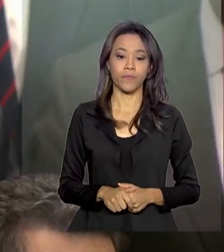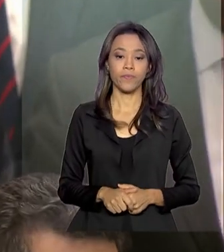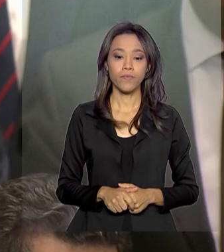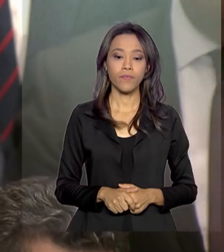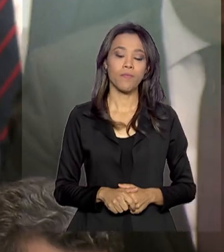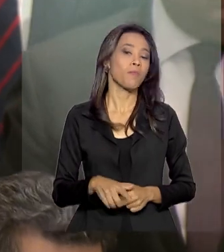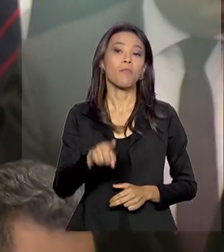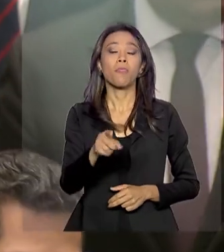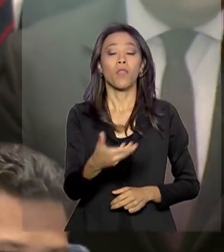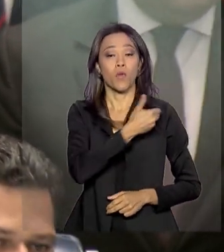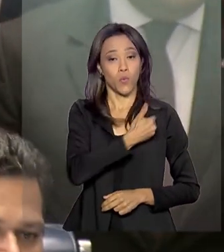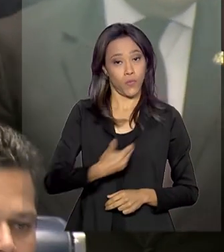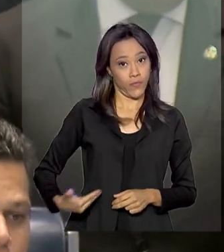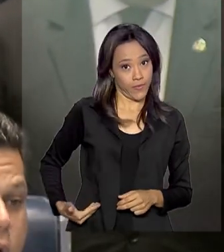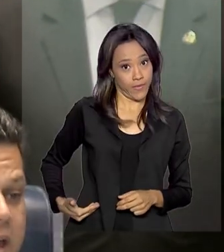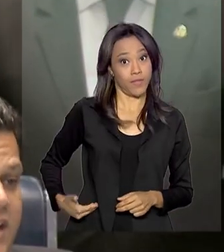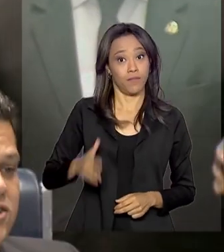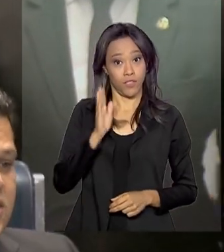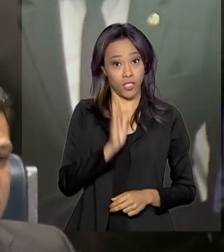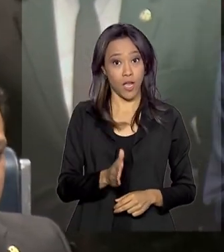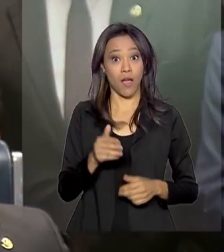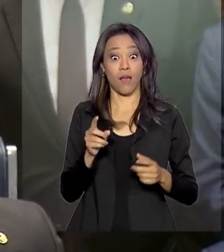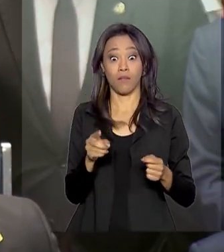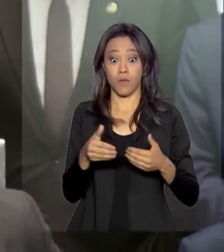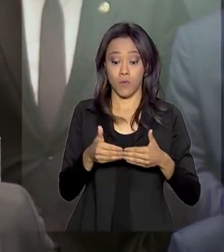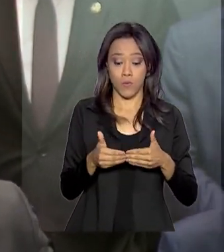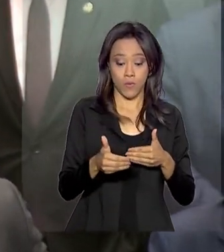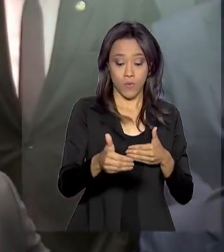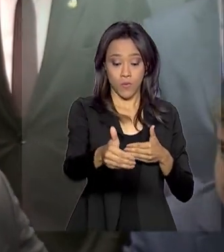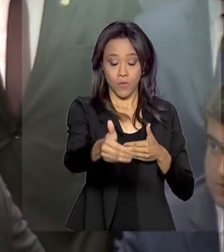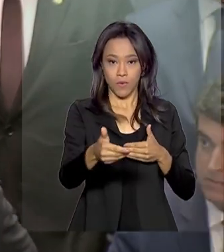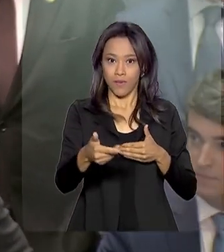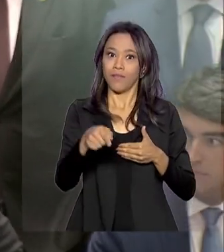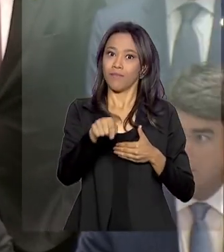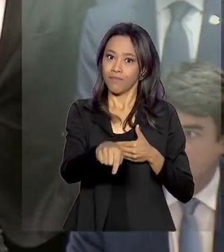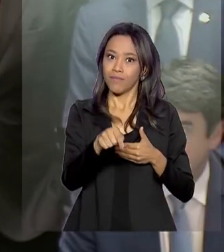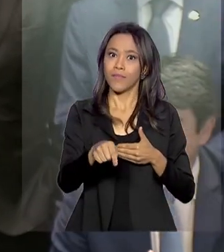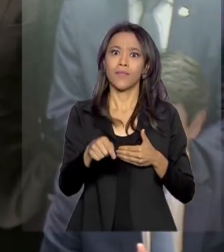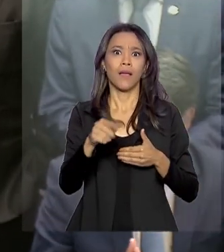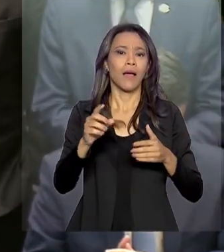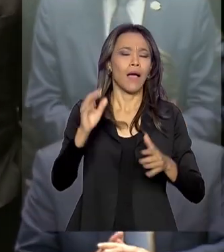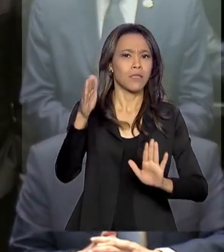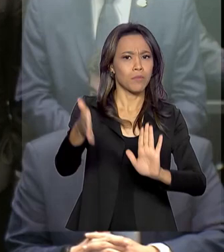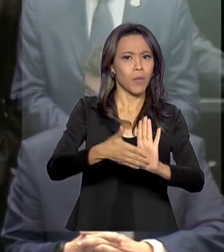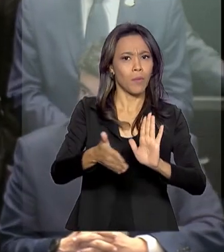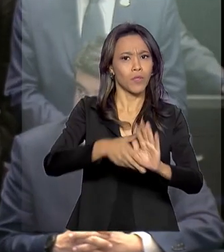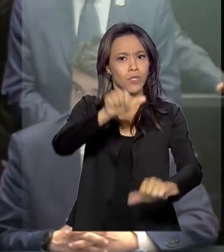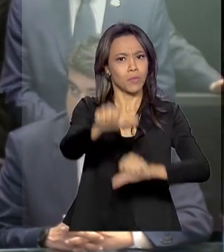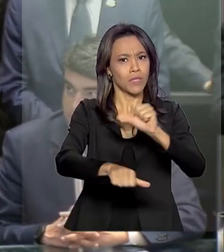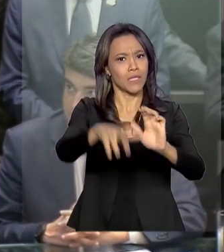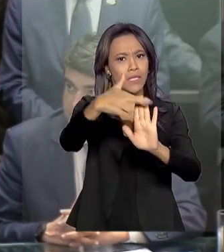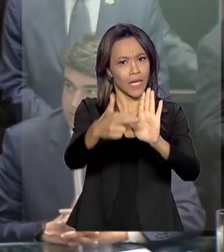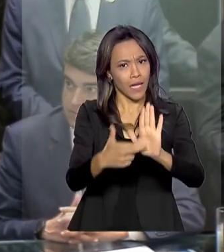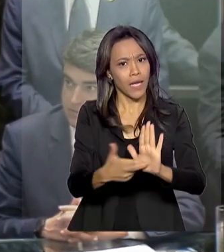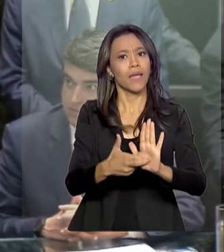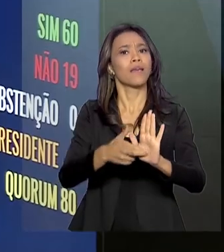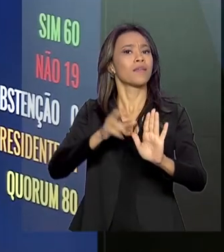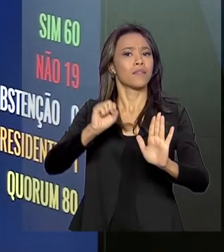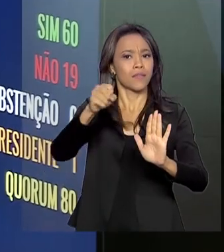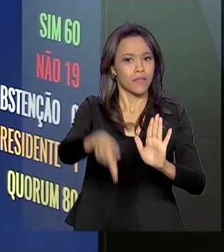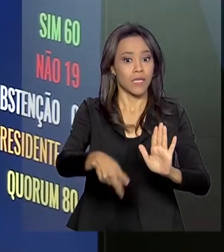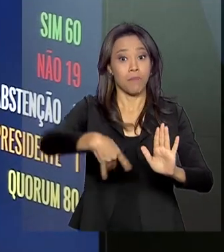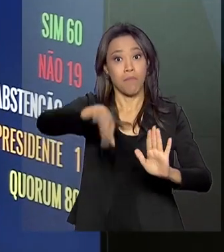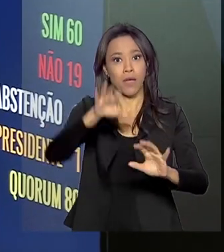O governo está prestes a promulgar a maior reforma da história no sistema previdenciário, setor que mais pesa no orçamento.